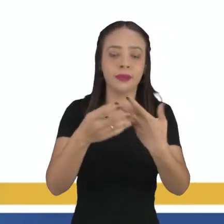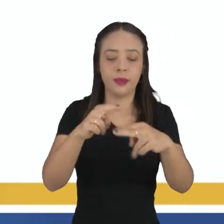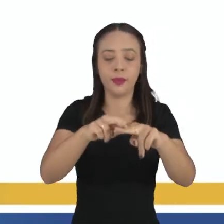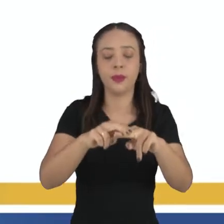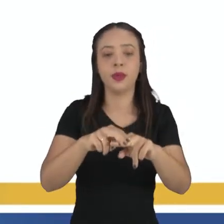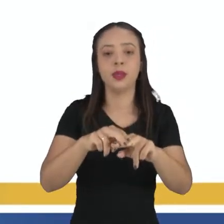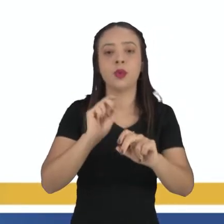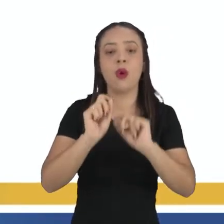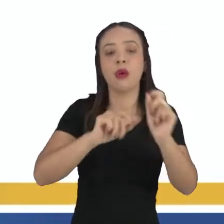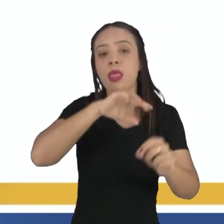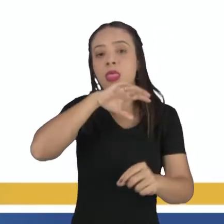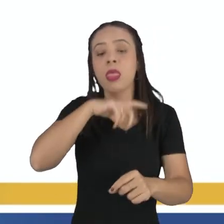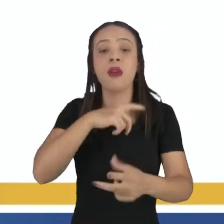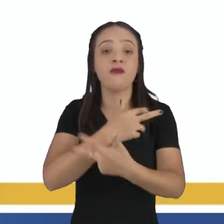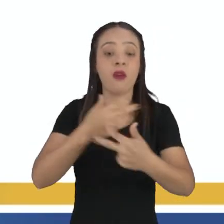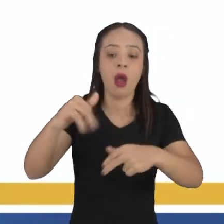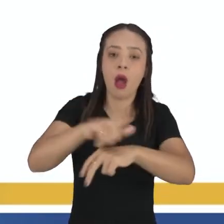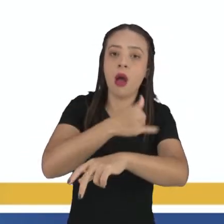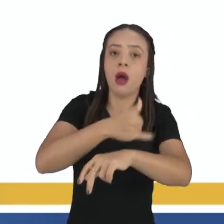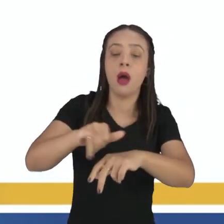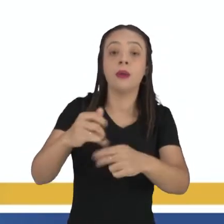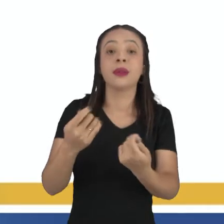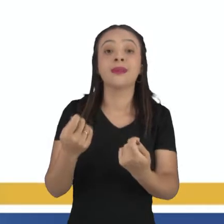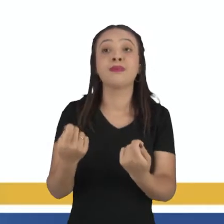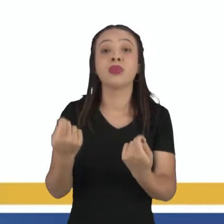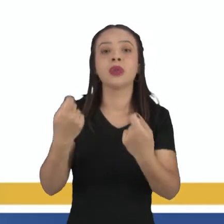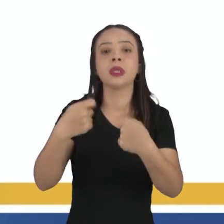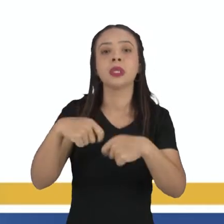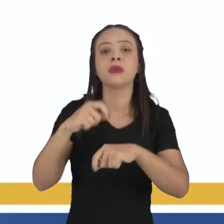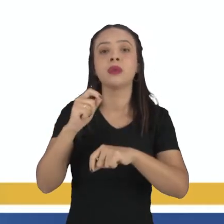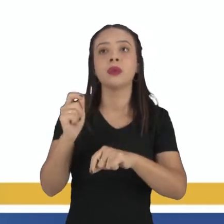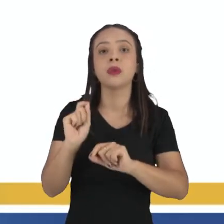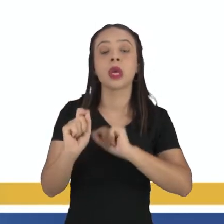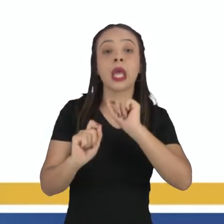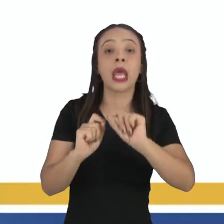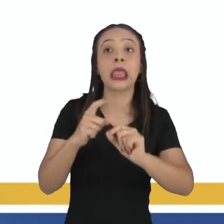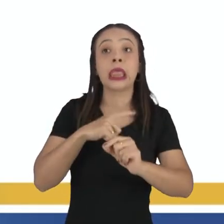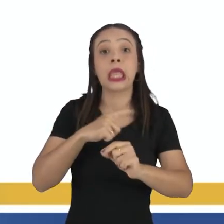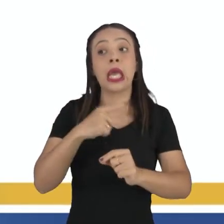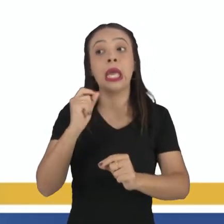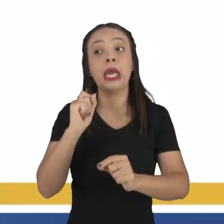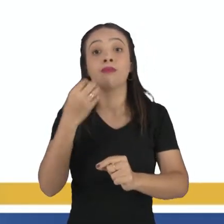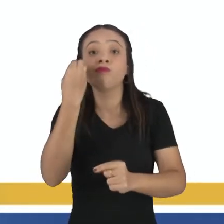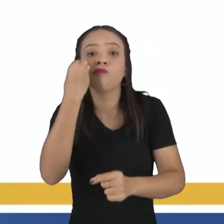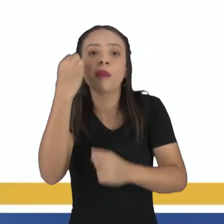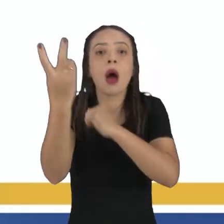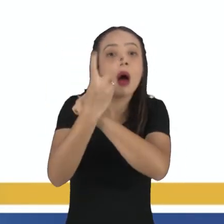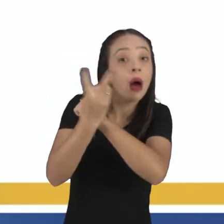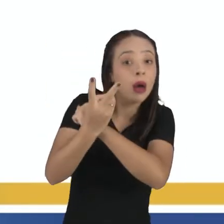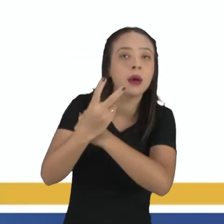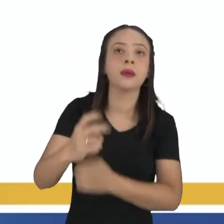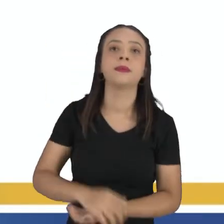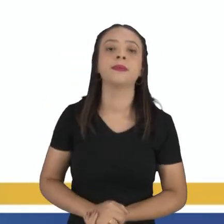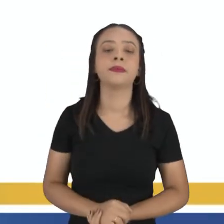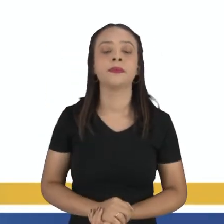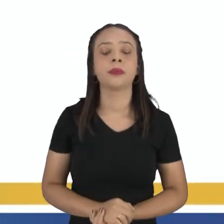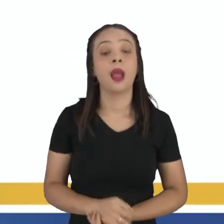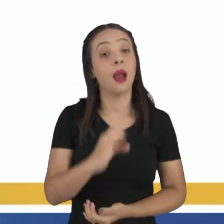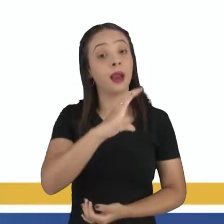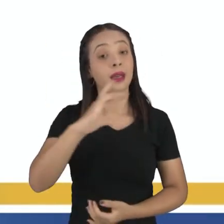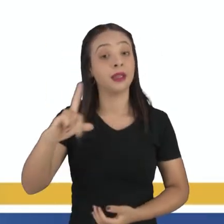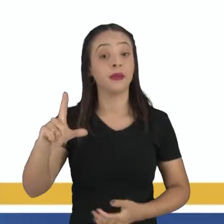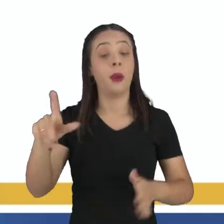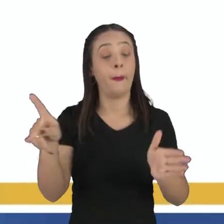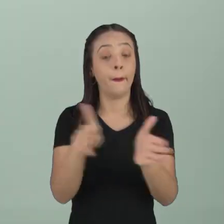várias estratégias para pular essa desvantagem que é não ter um sistema ósseo. Então, essa é a classificação básica.